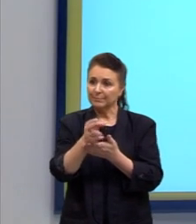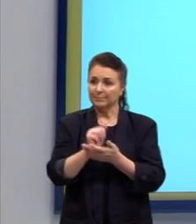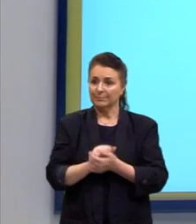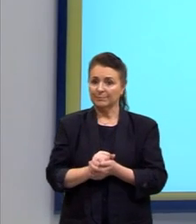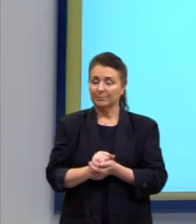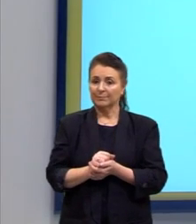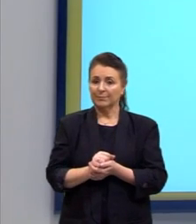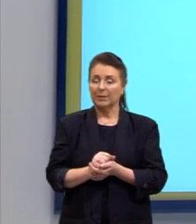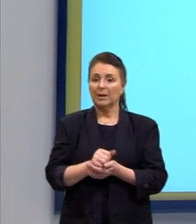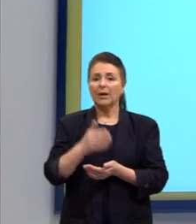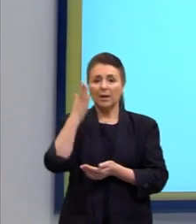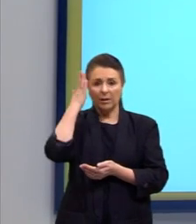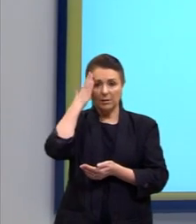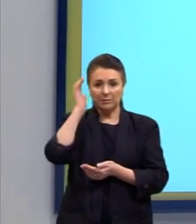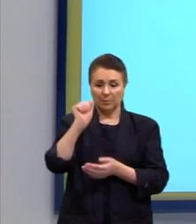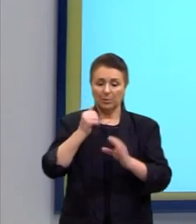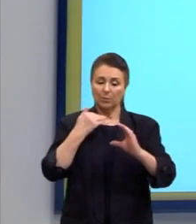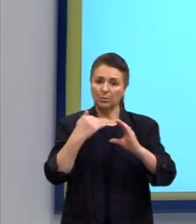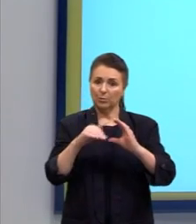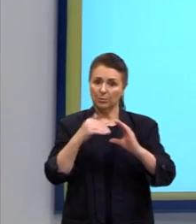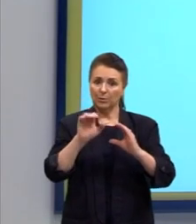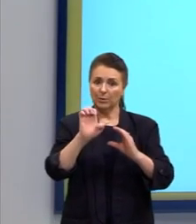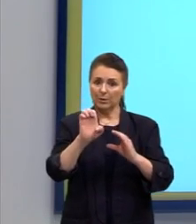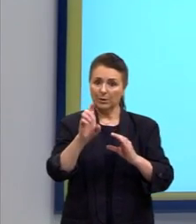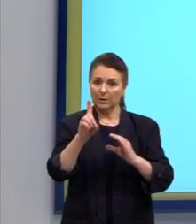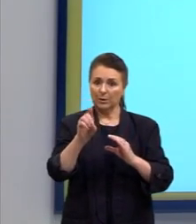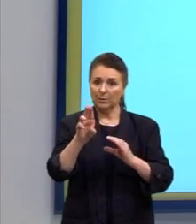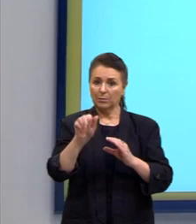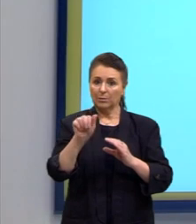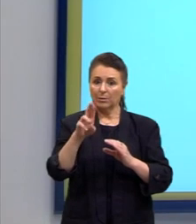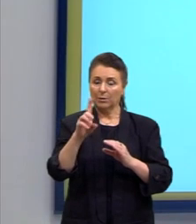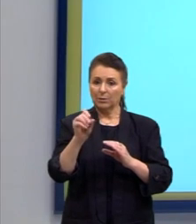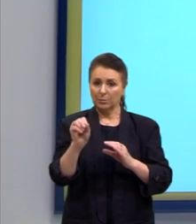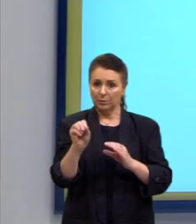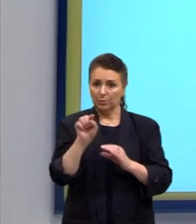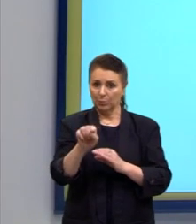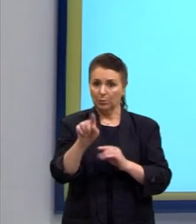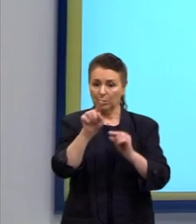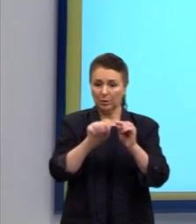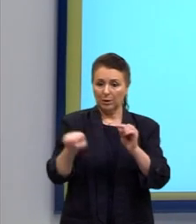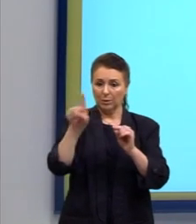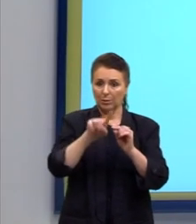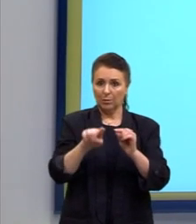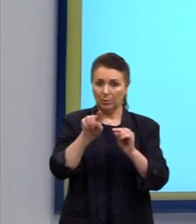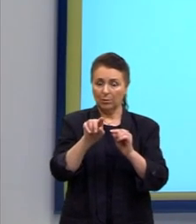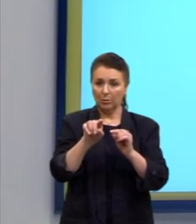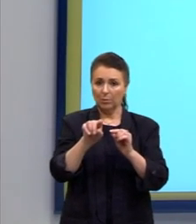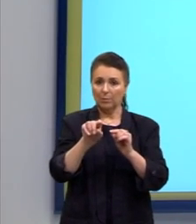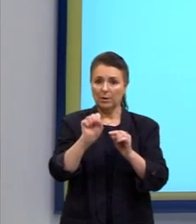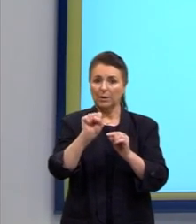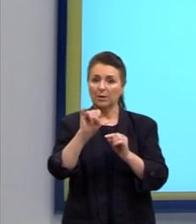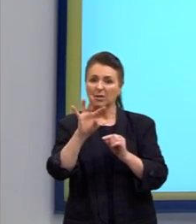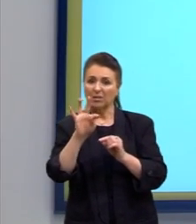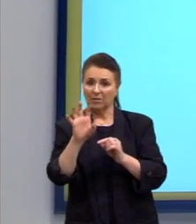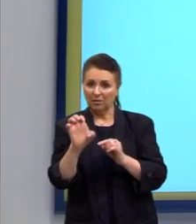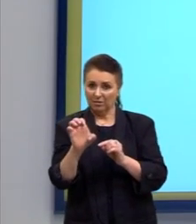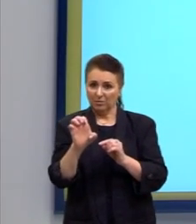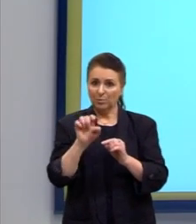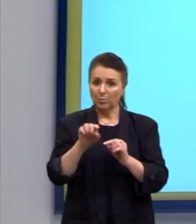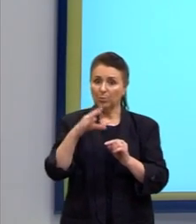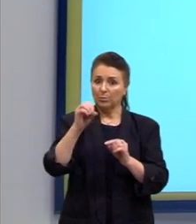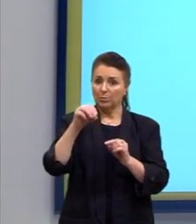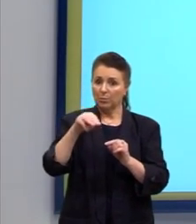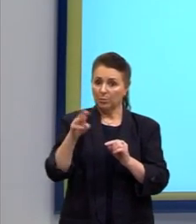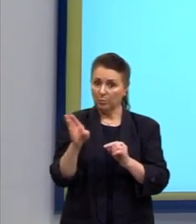Ele sabe que o e-mail eduardo.com.br já foi criado por outro usuário